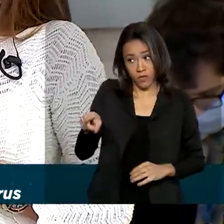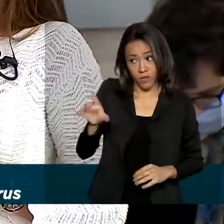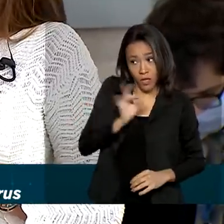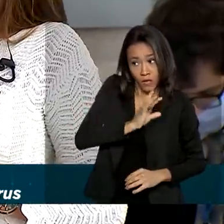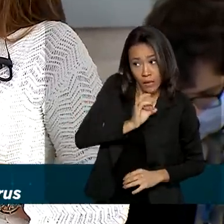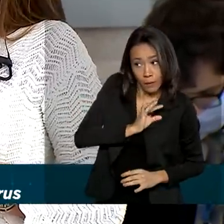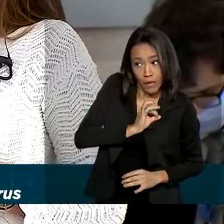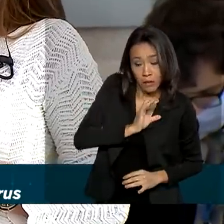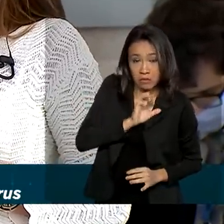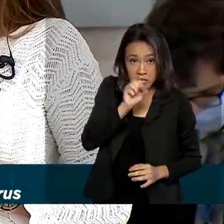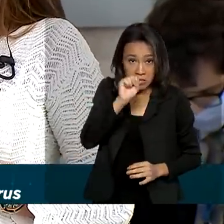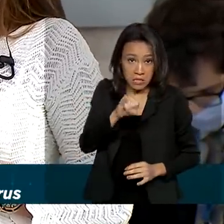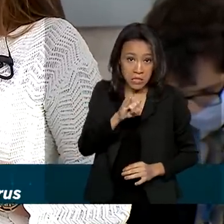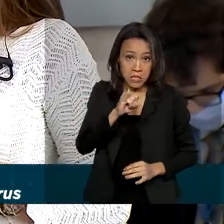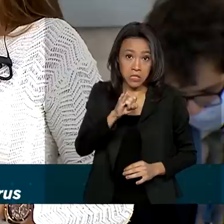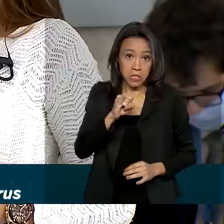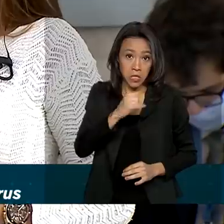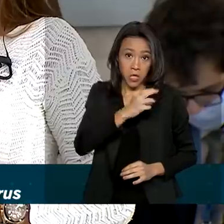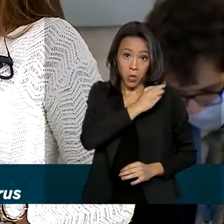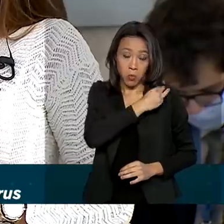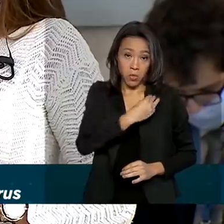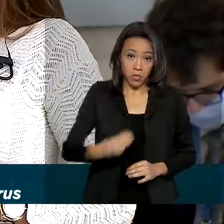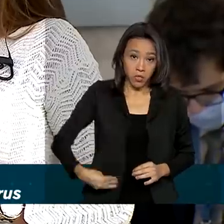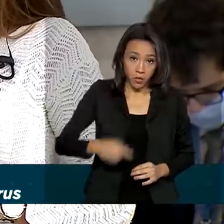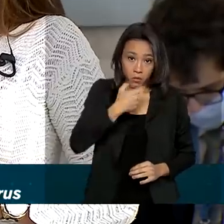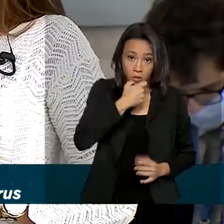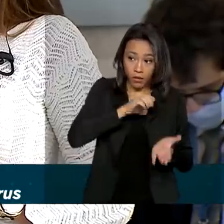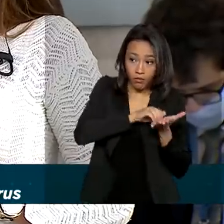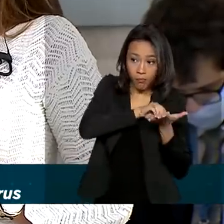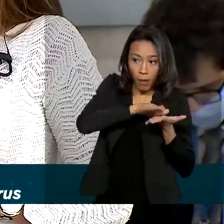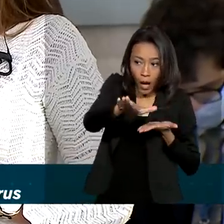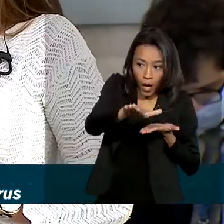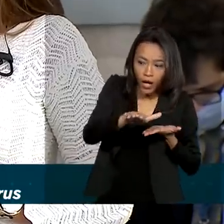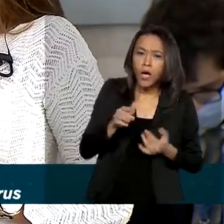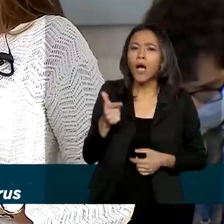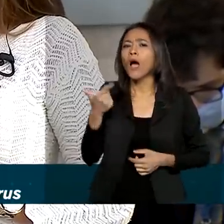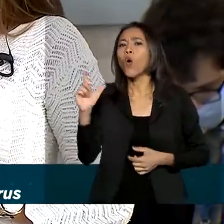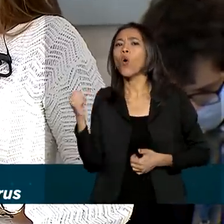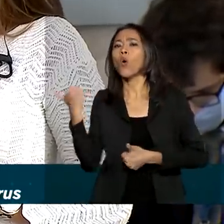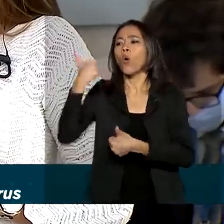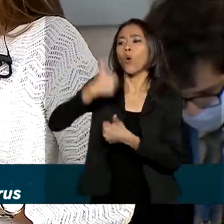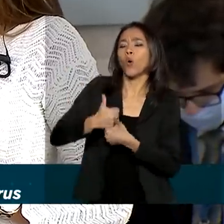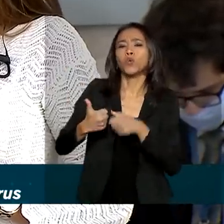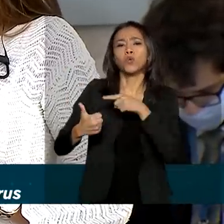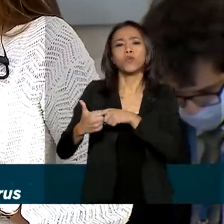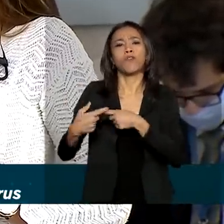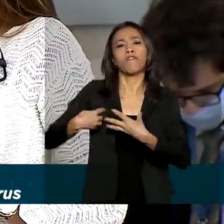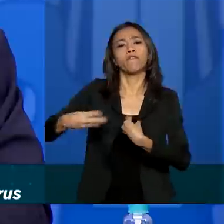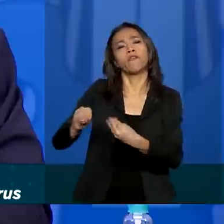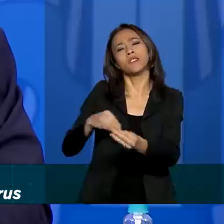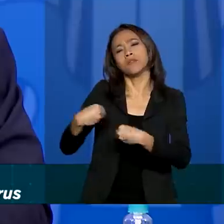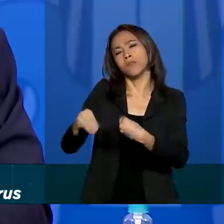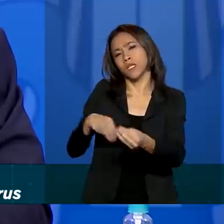um outro ministro acabe flexibilizando esse isolamento social?